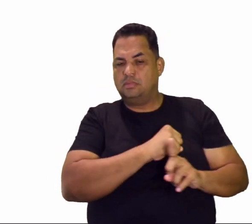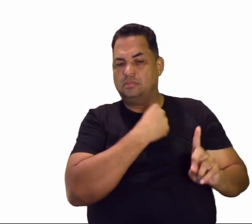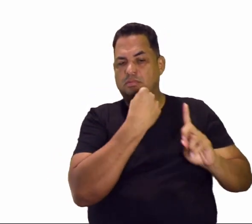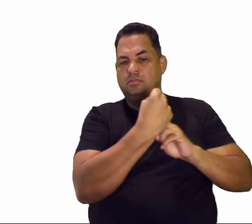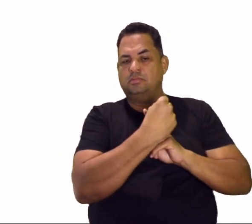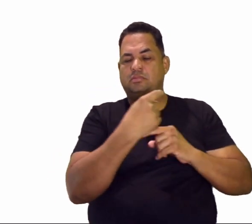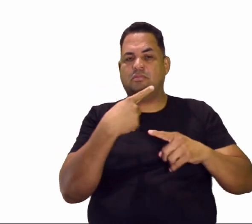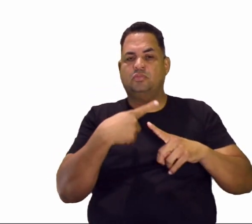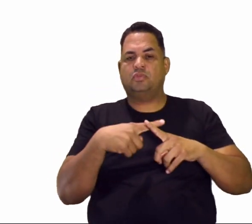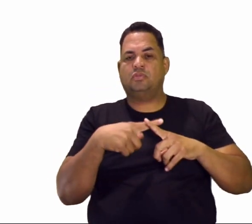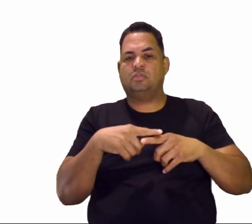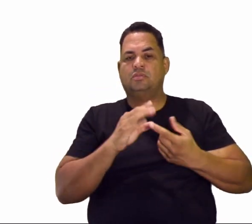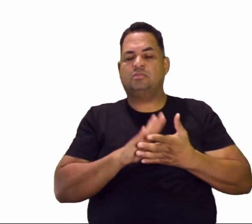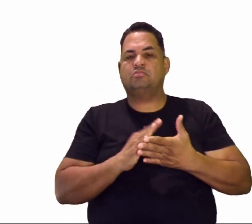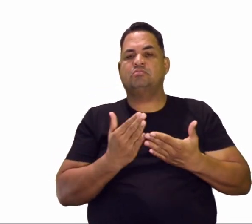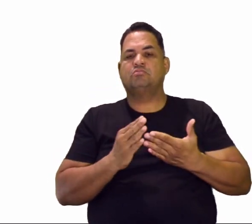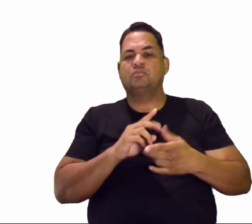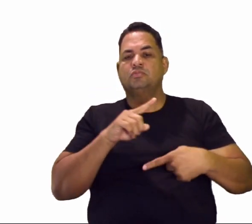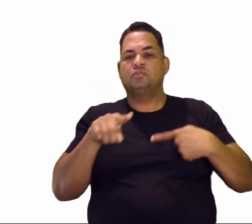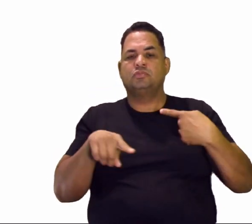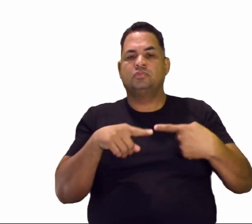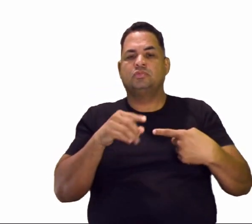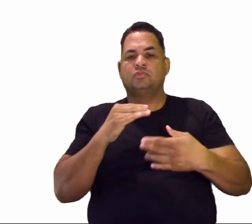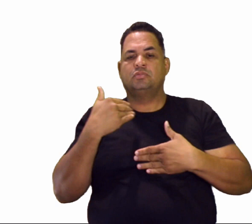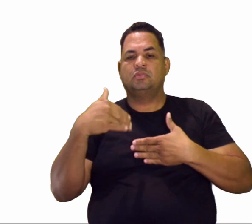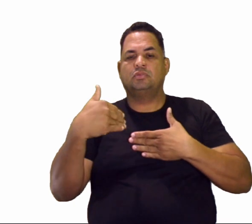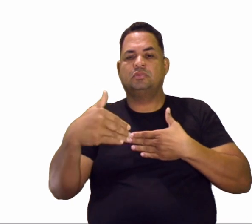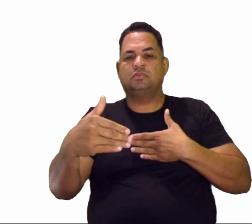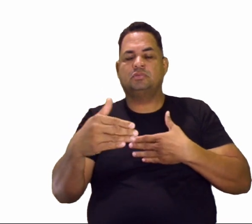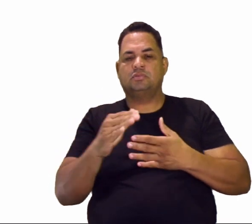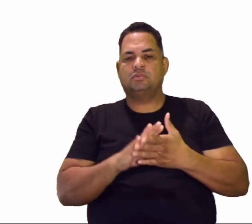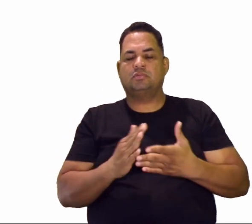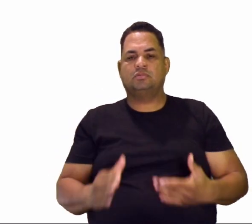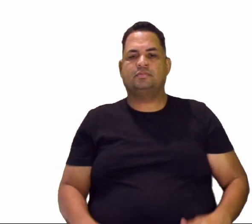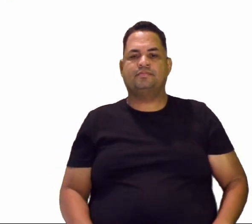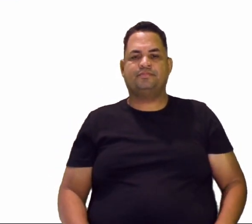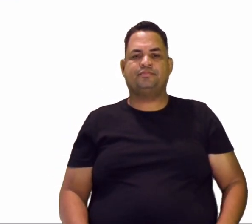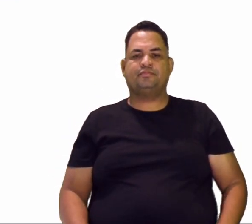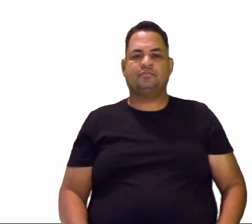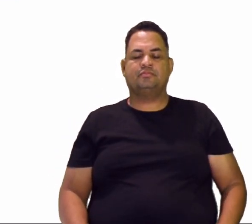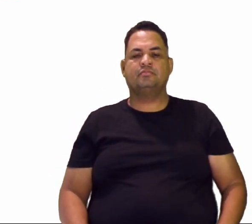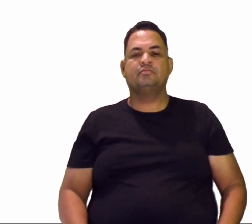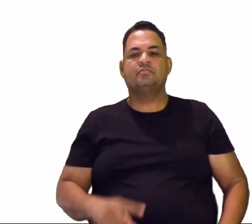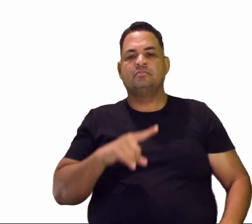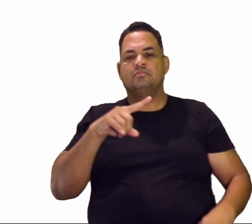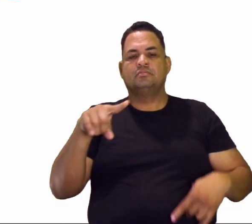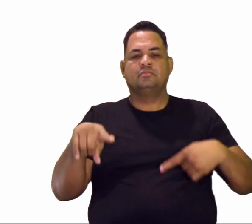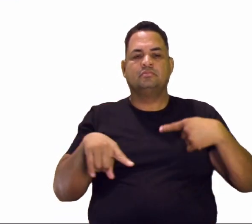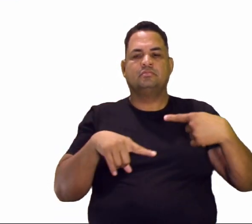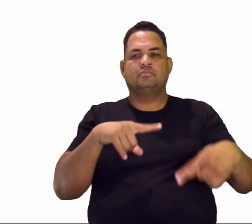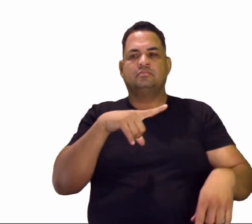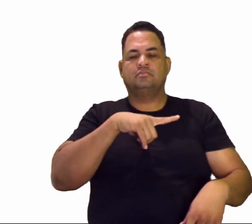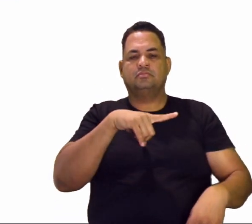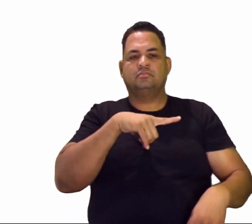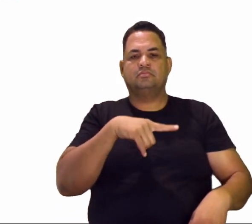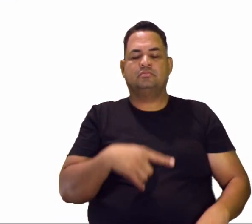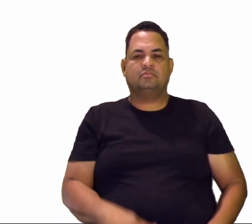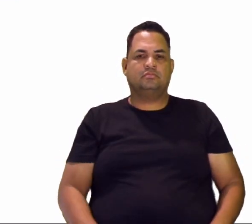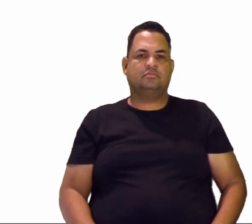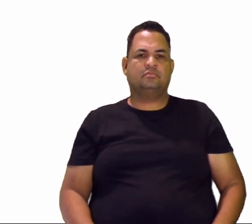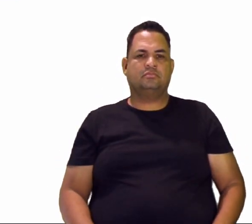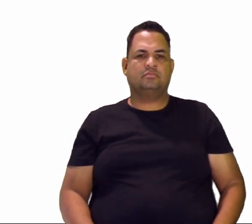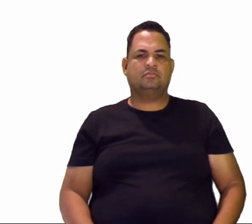é o objetivo do processo de socialização, tá bom? Então, o processo de socialização, ele visa, ele tem esse objetivo aí,